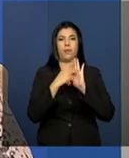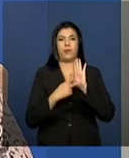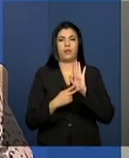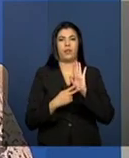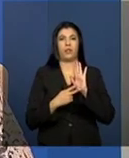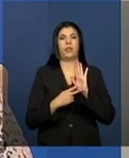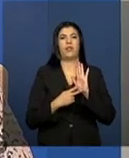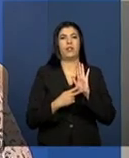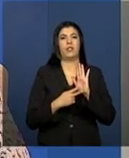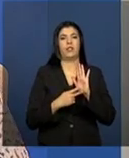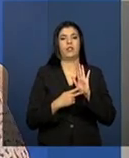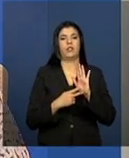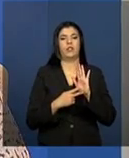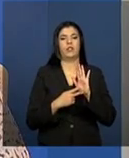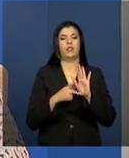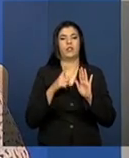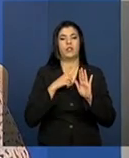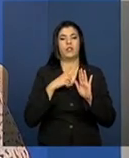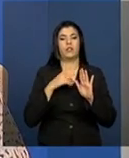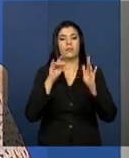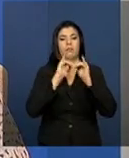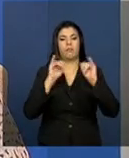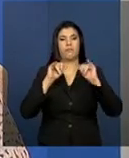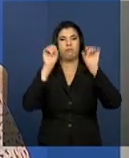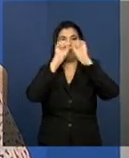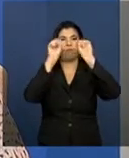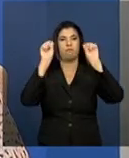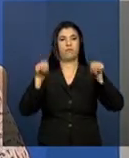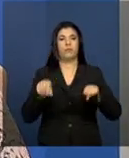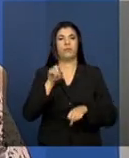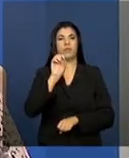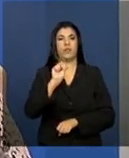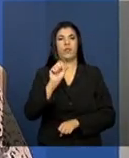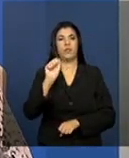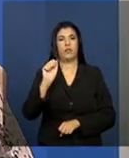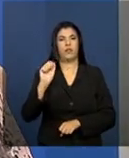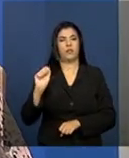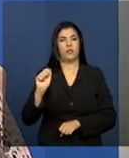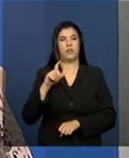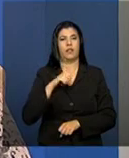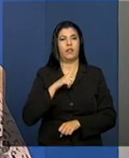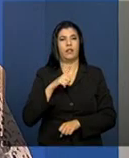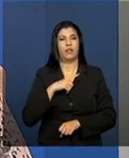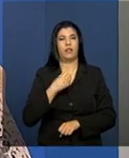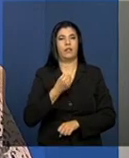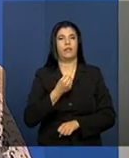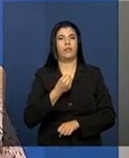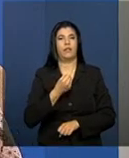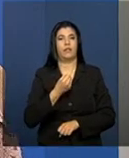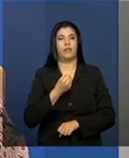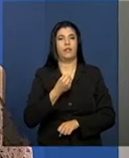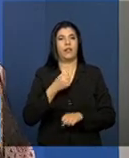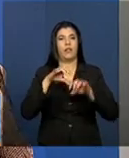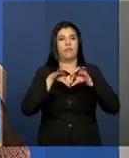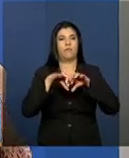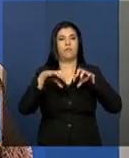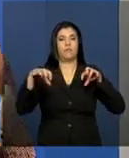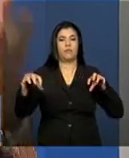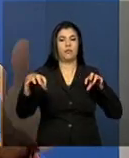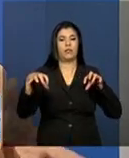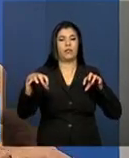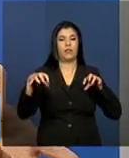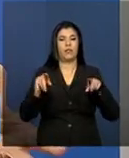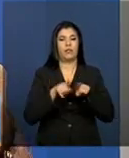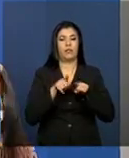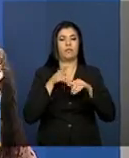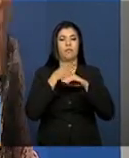que é a política de senhas do Sistema de Informação e Autorização, que é o SA, foi descentralizada a vinculação e